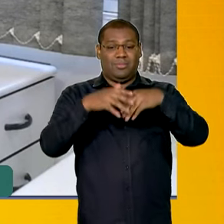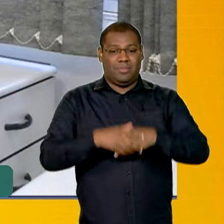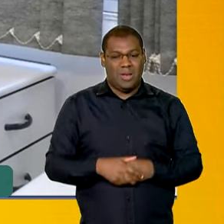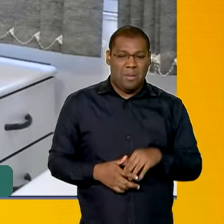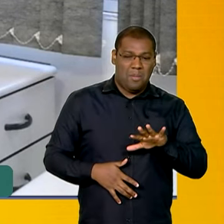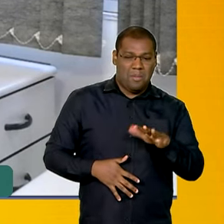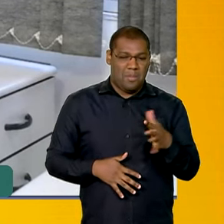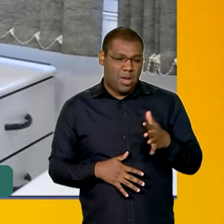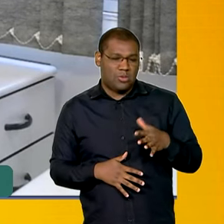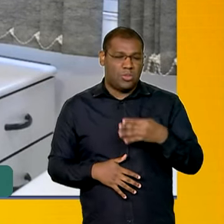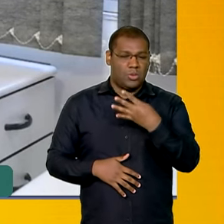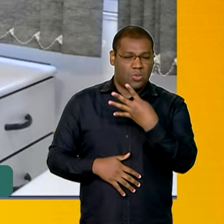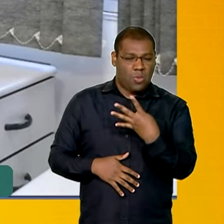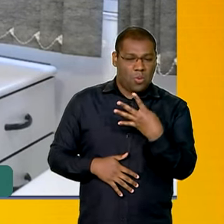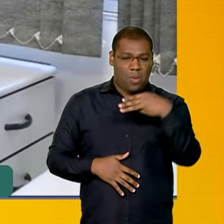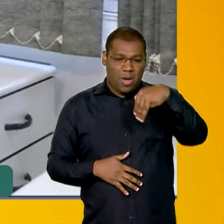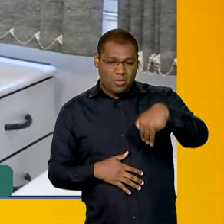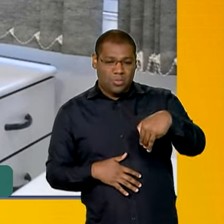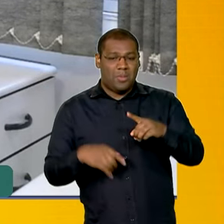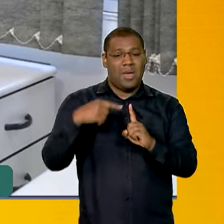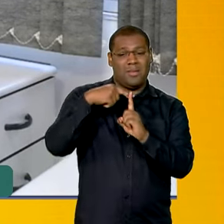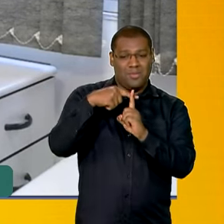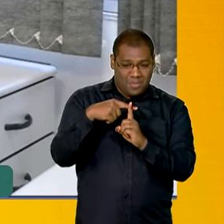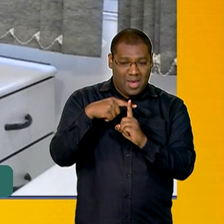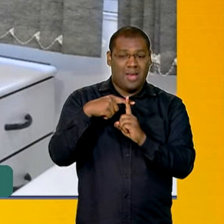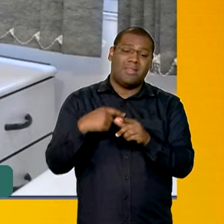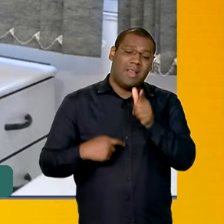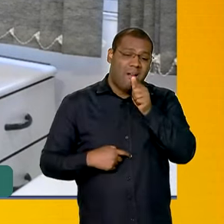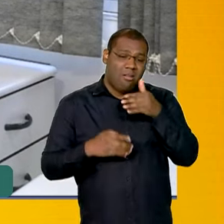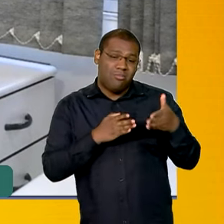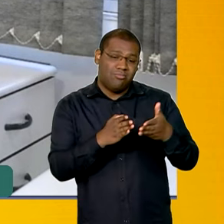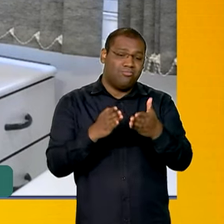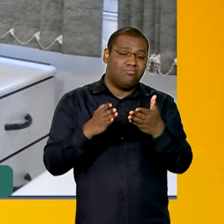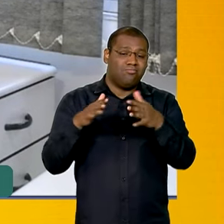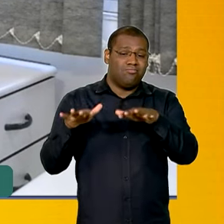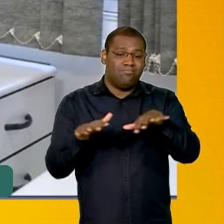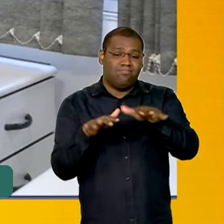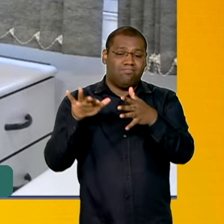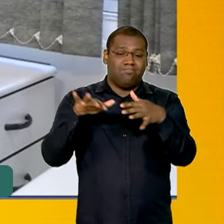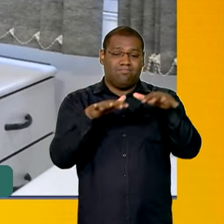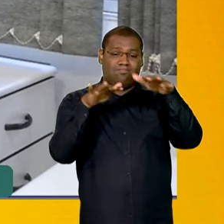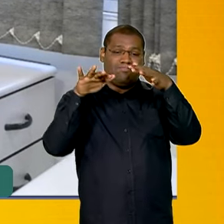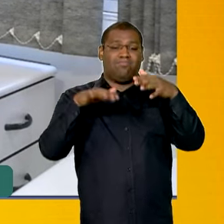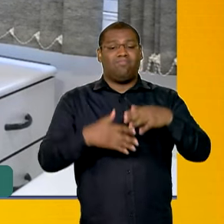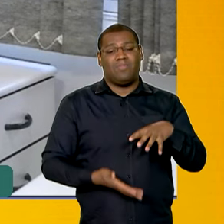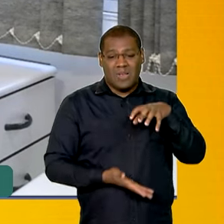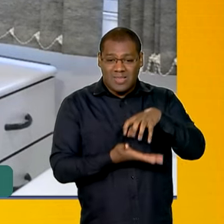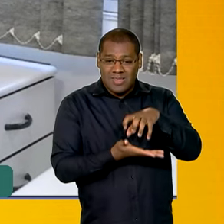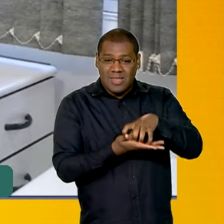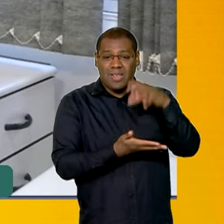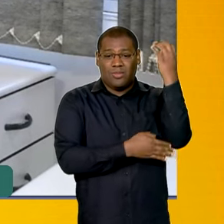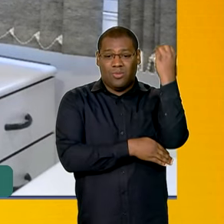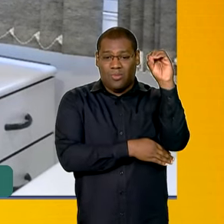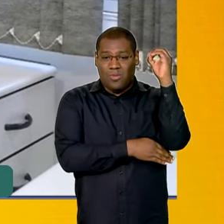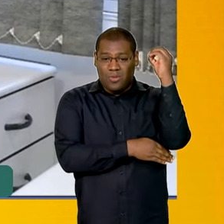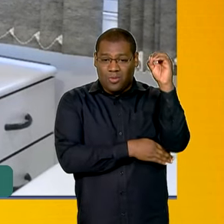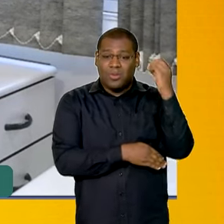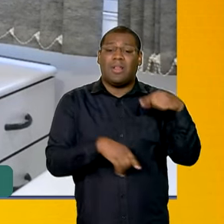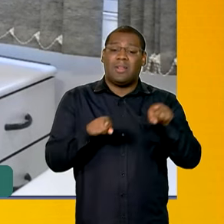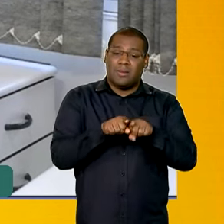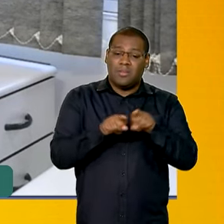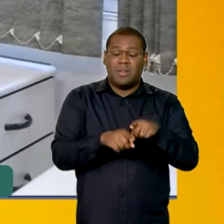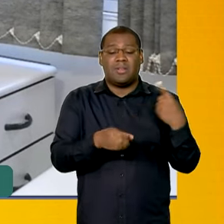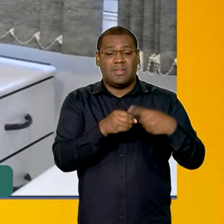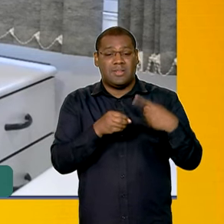metros, dos três metros, que traria normalidade para a região metropolitana de Porto Alegre e para a cidade, não